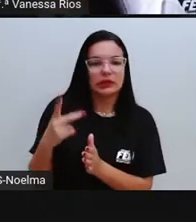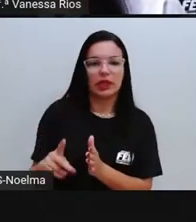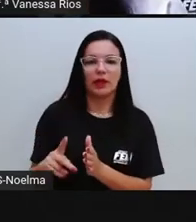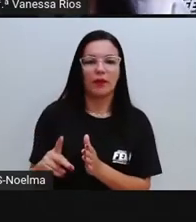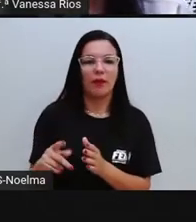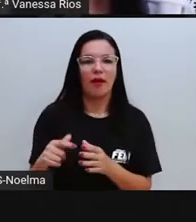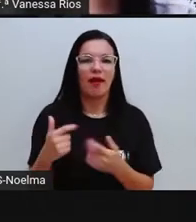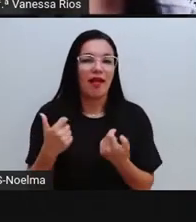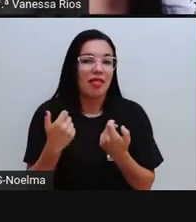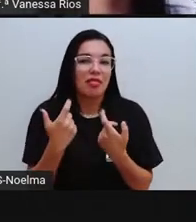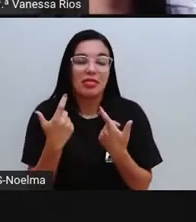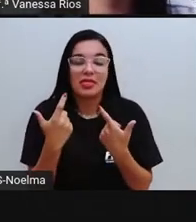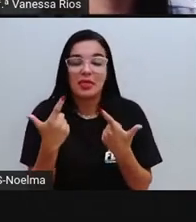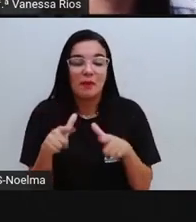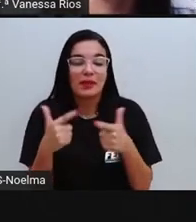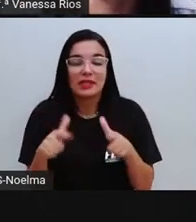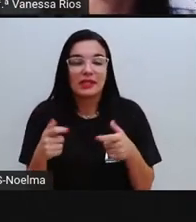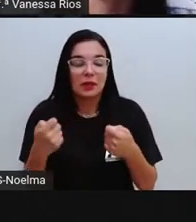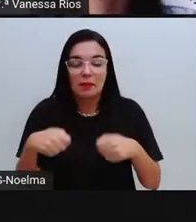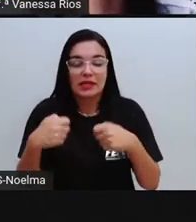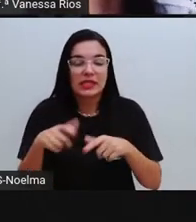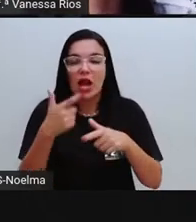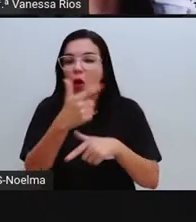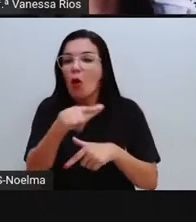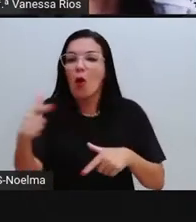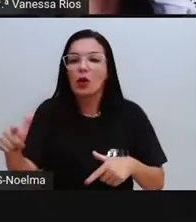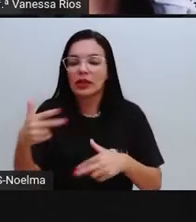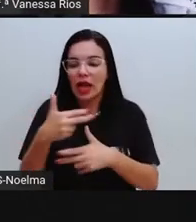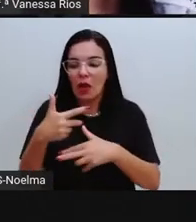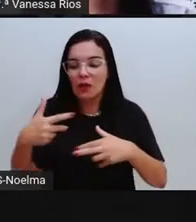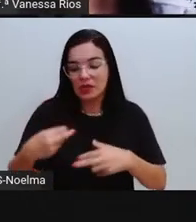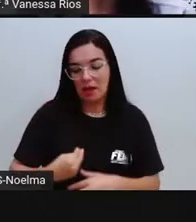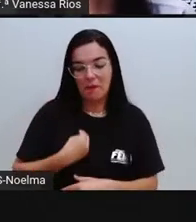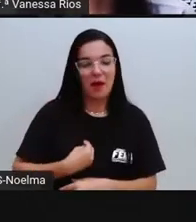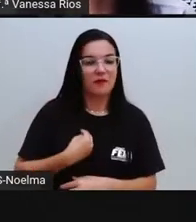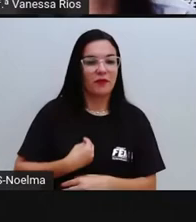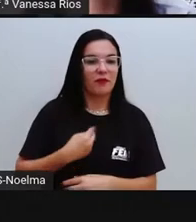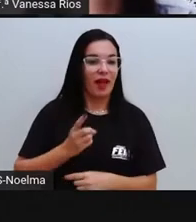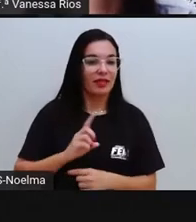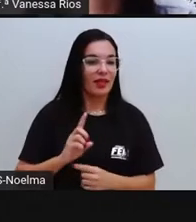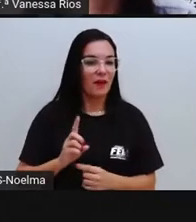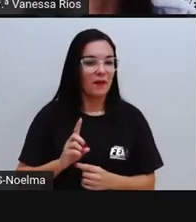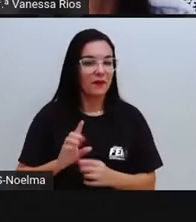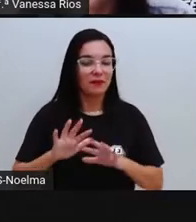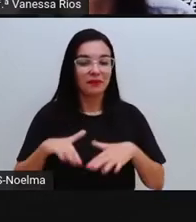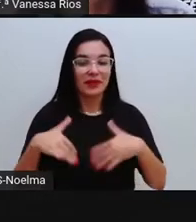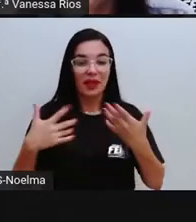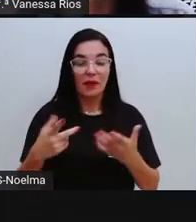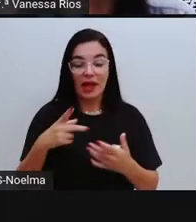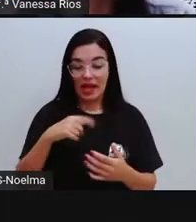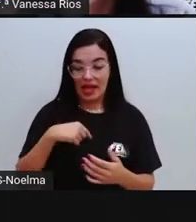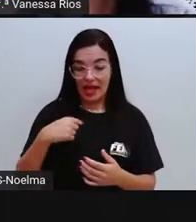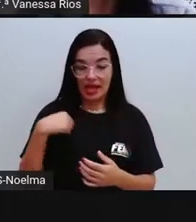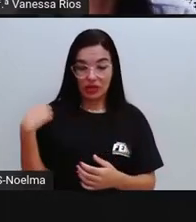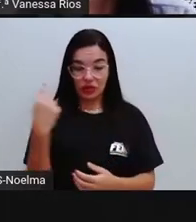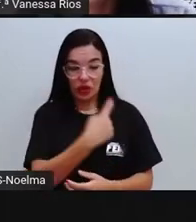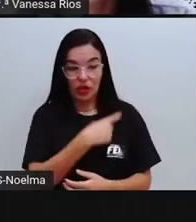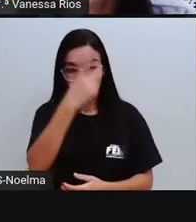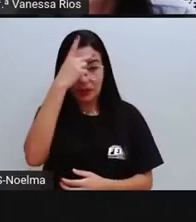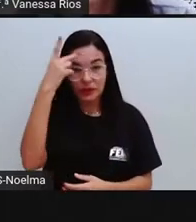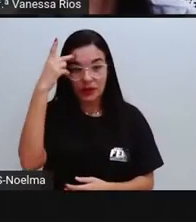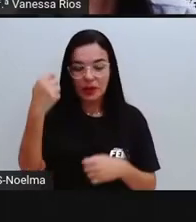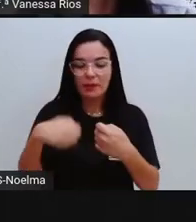das plantas, precisamos inclusive de outros animais, precisamos dos alimentos que estão ao nosso redor. As